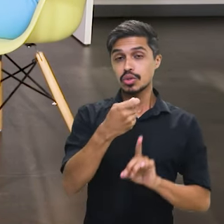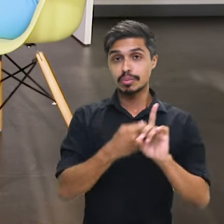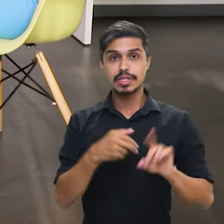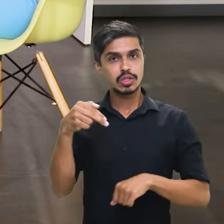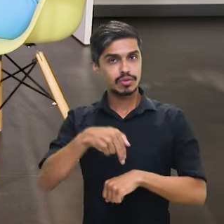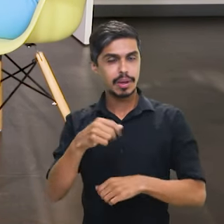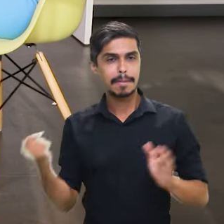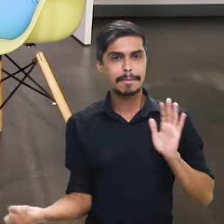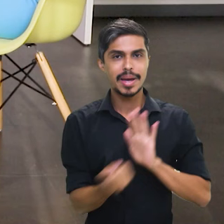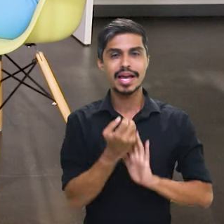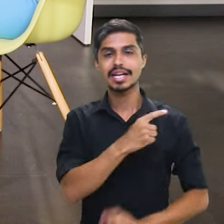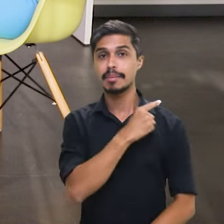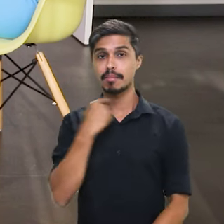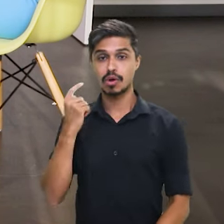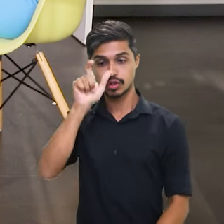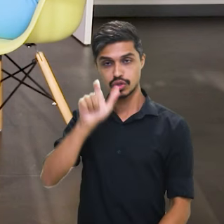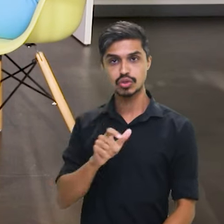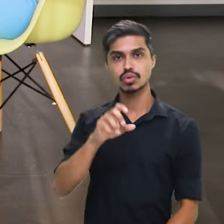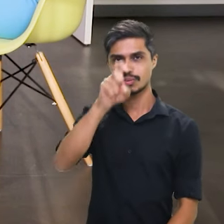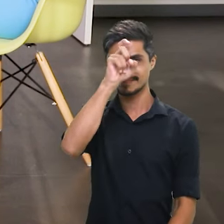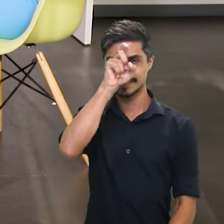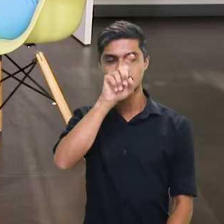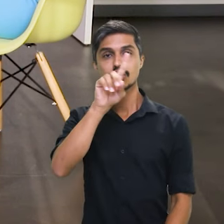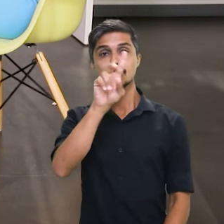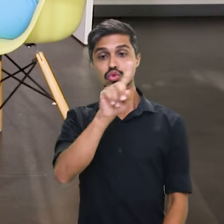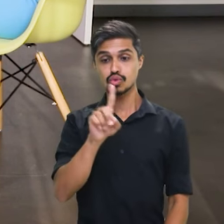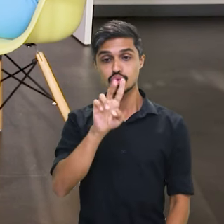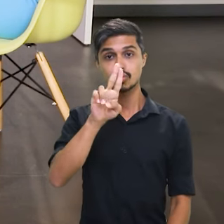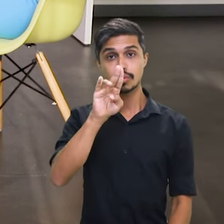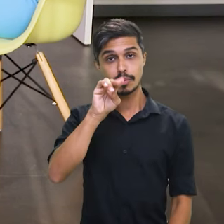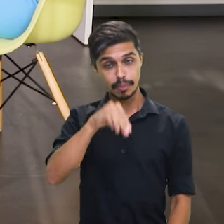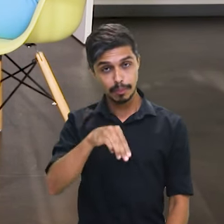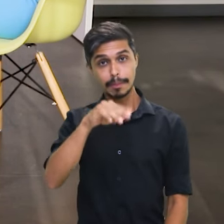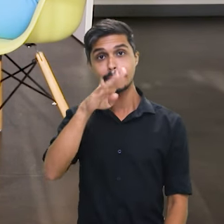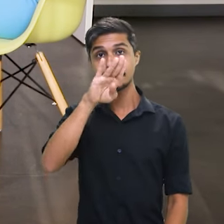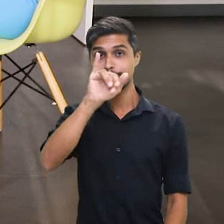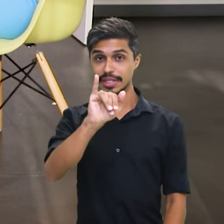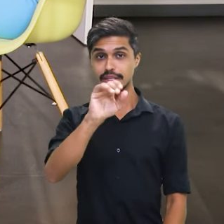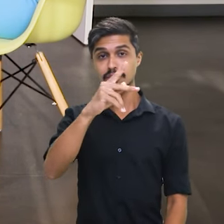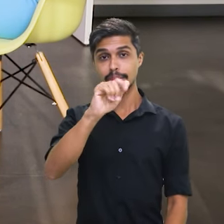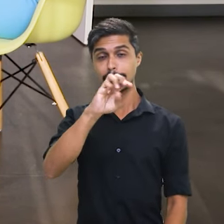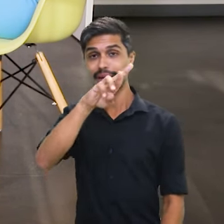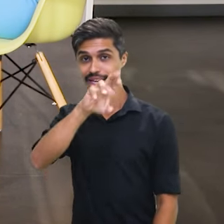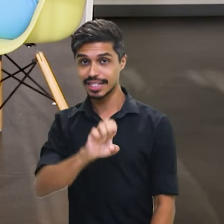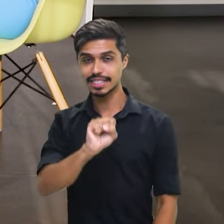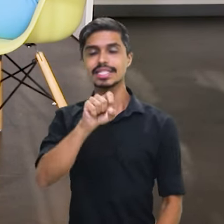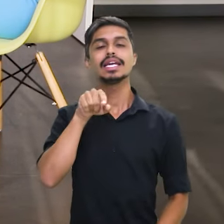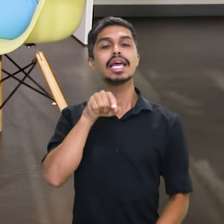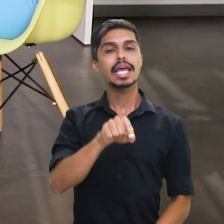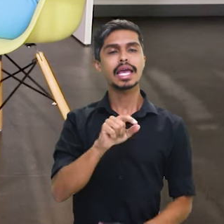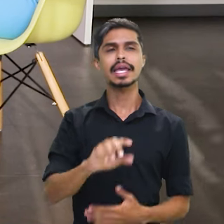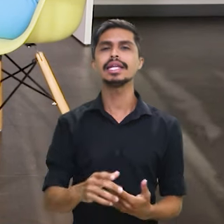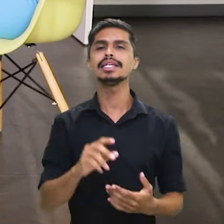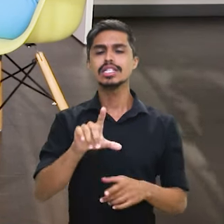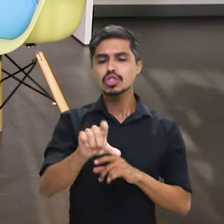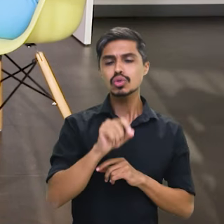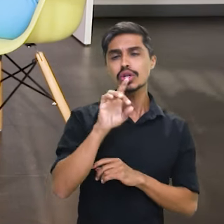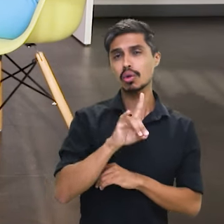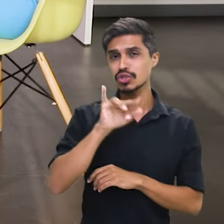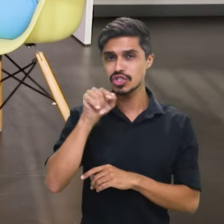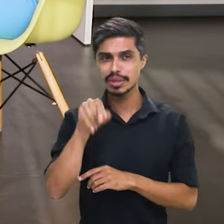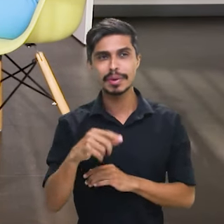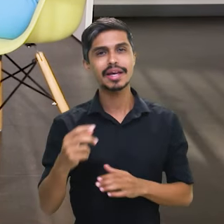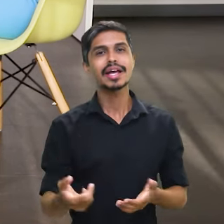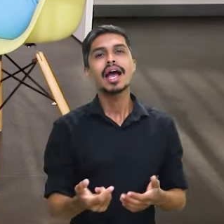marca a morte, então, de Zumbi dos Palmares. Essa data foi escolhida para ser o dia da consciência